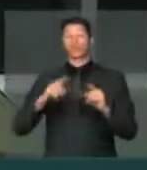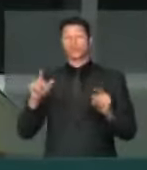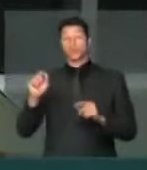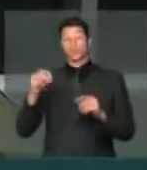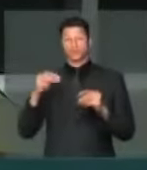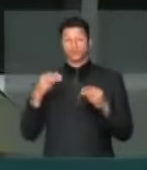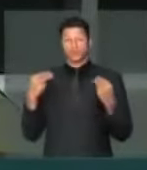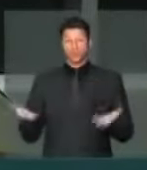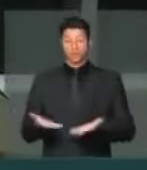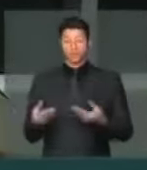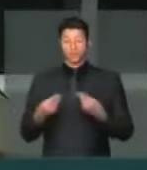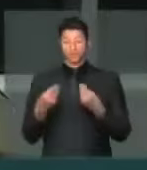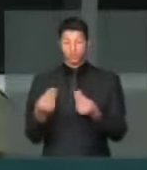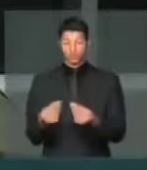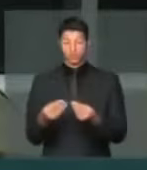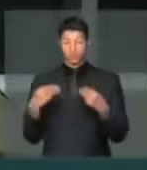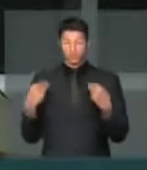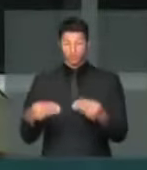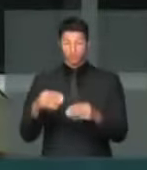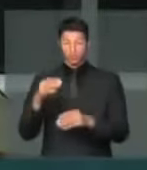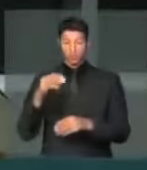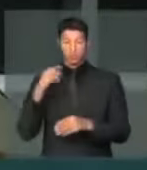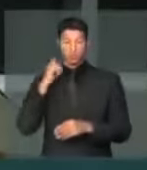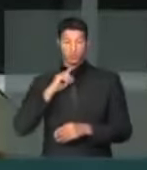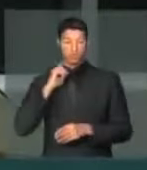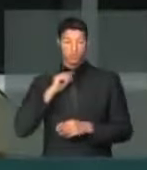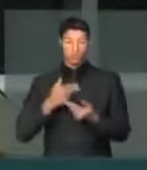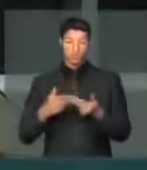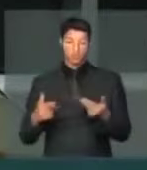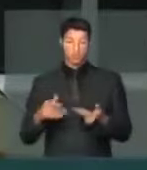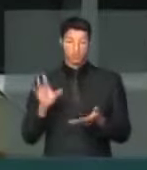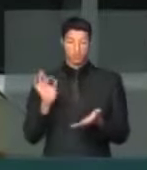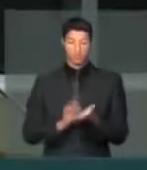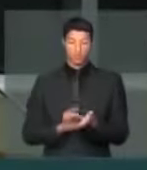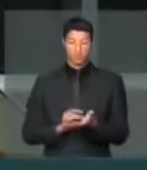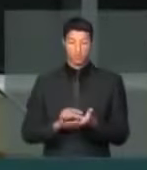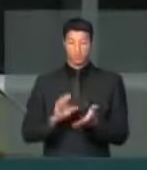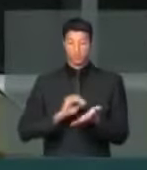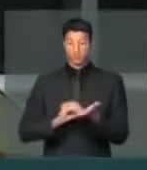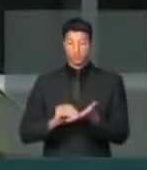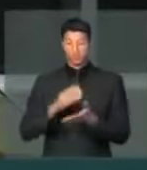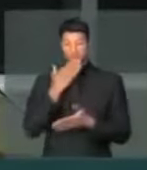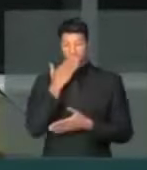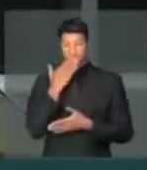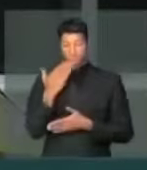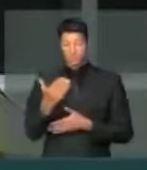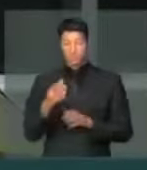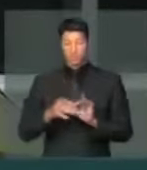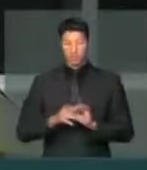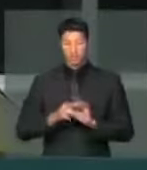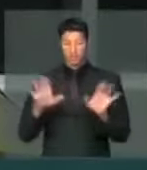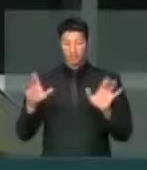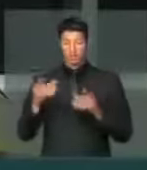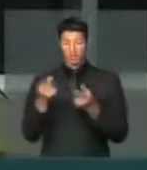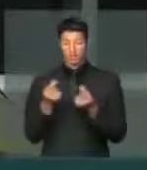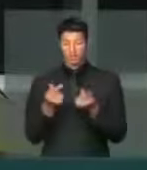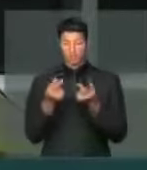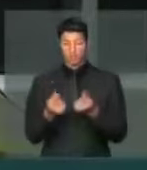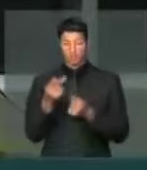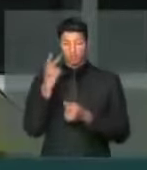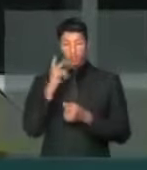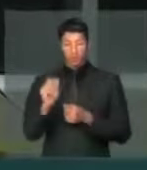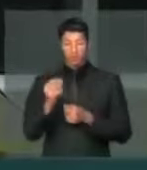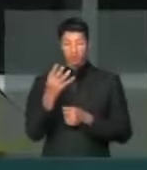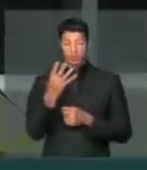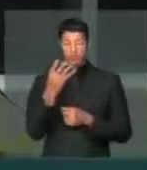hoje entreguei ao ministro das Minas e Energia, exatamente um ofício solicitando a liberação desse recurso, para